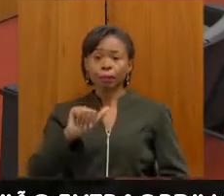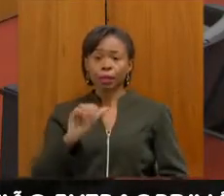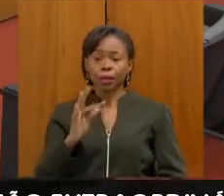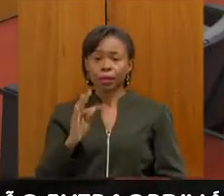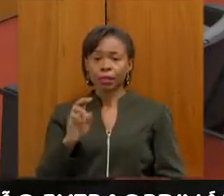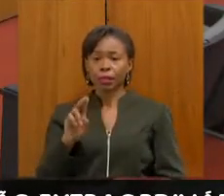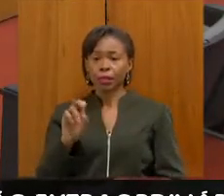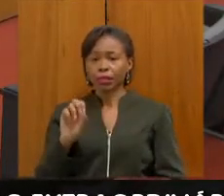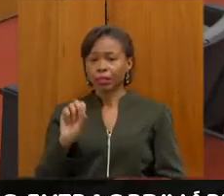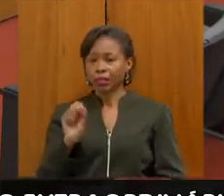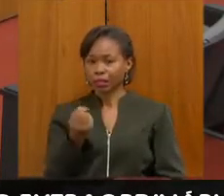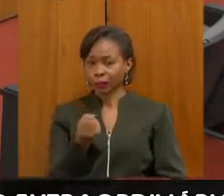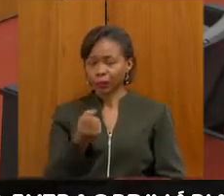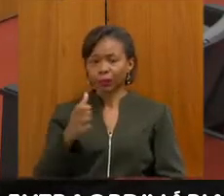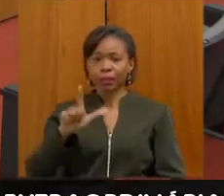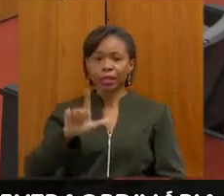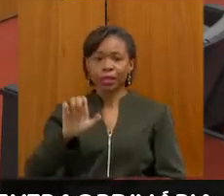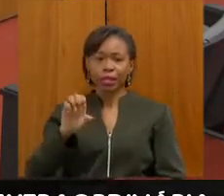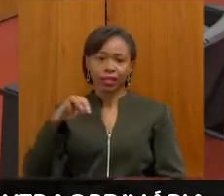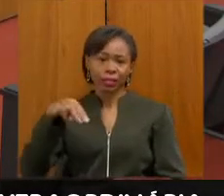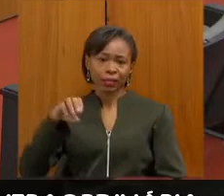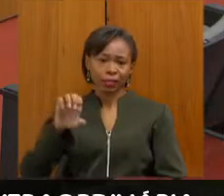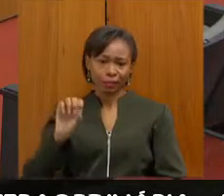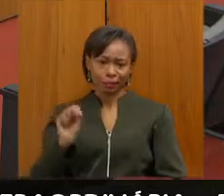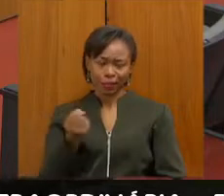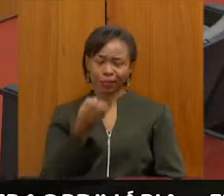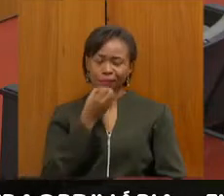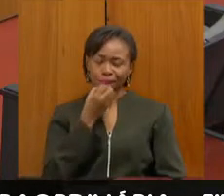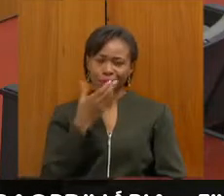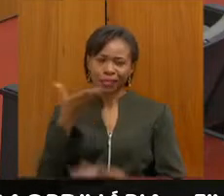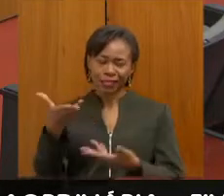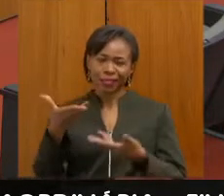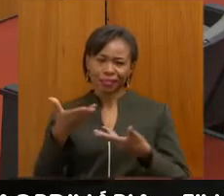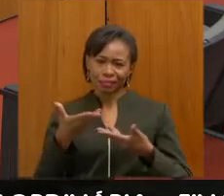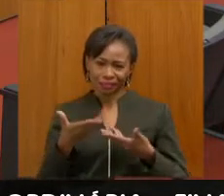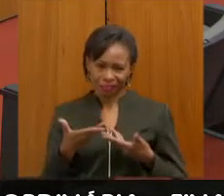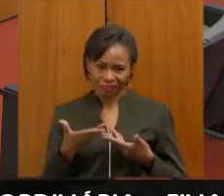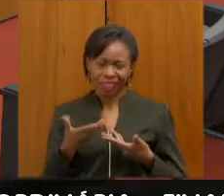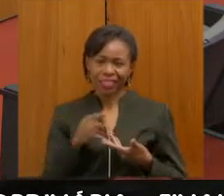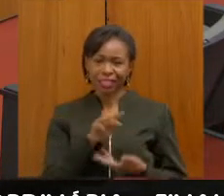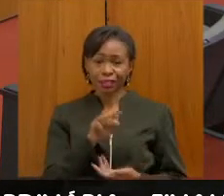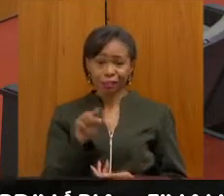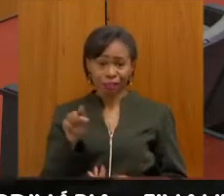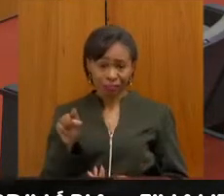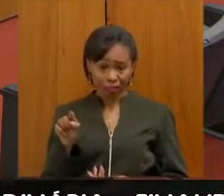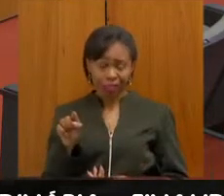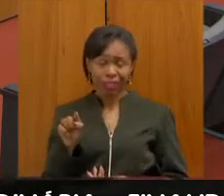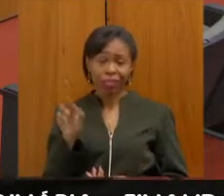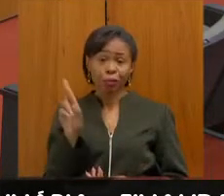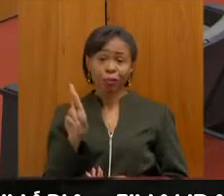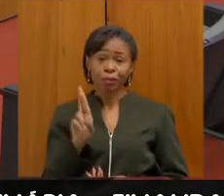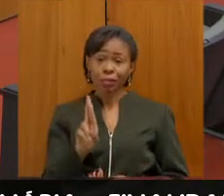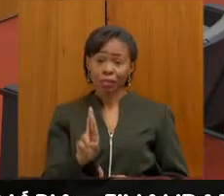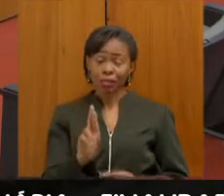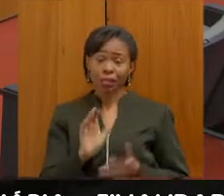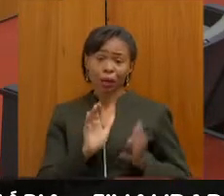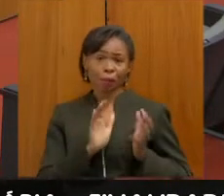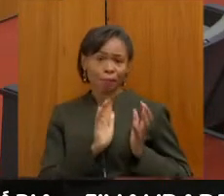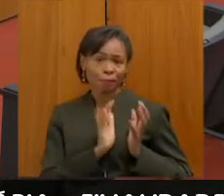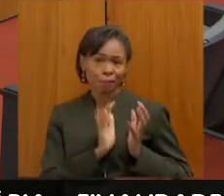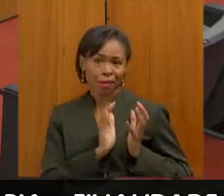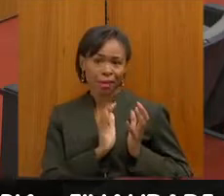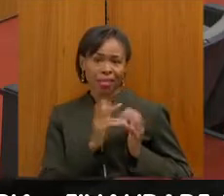Flávia. Seja bem-vinda também. Então, as três estão aí representando as APAIs de Minas Gerais,